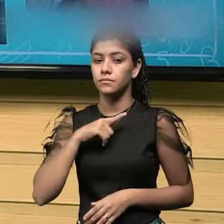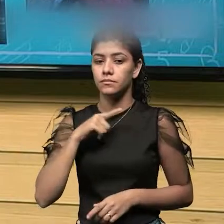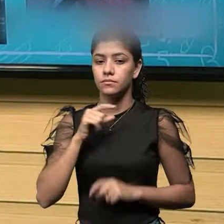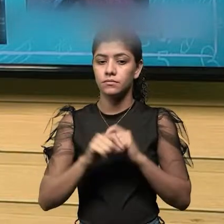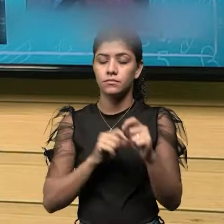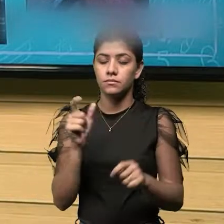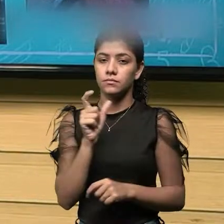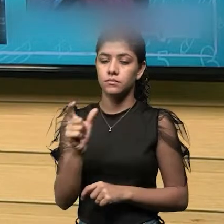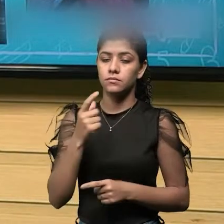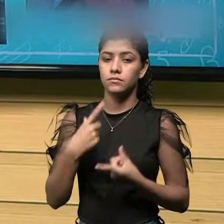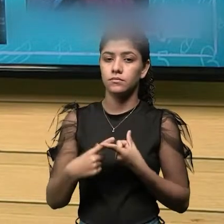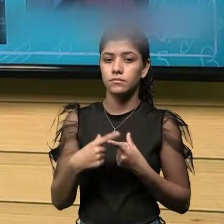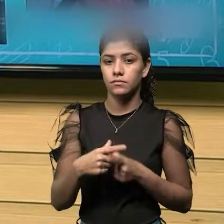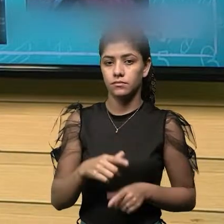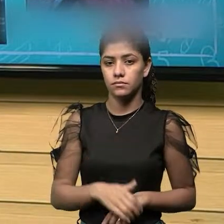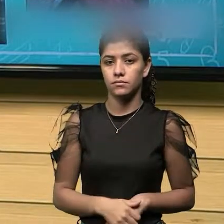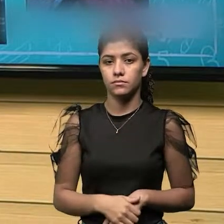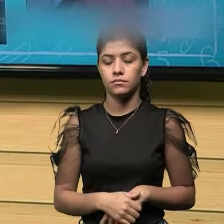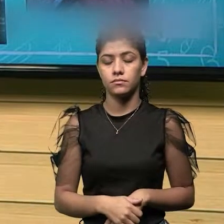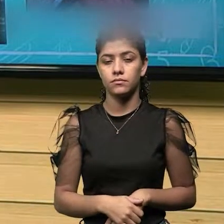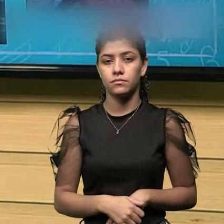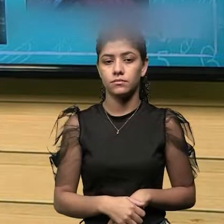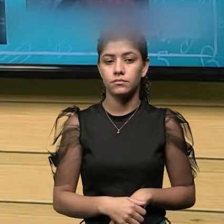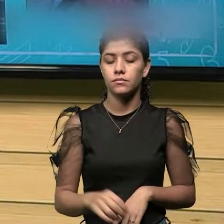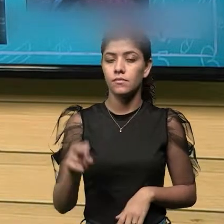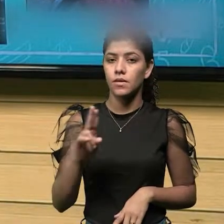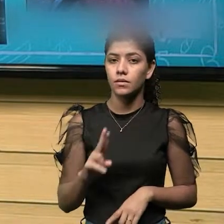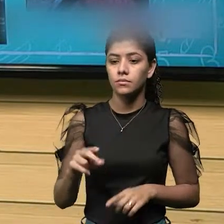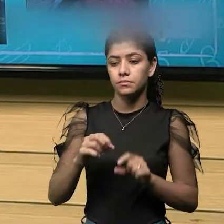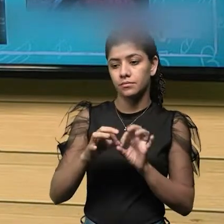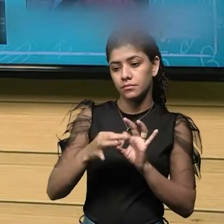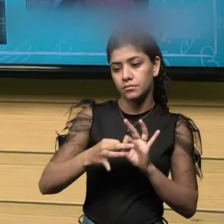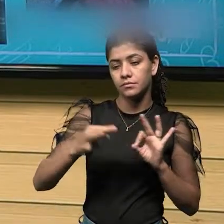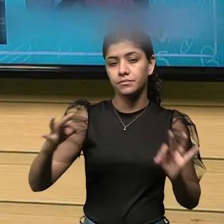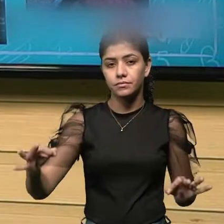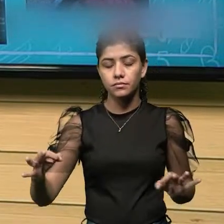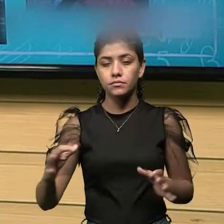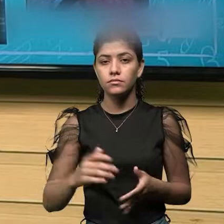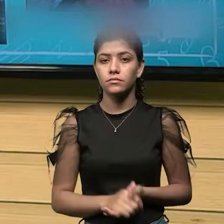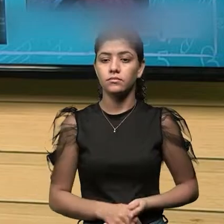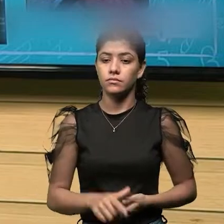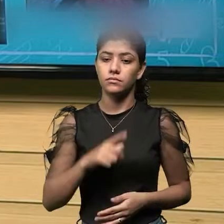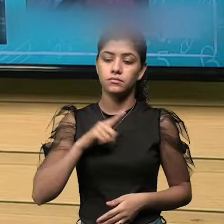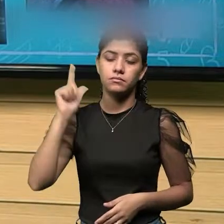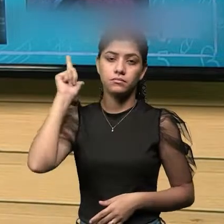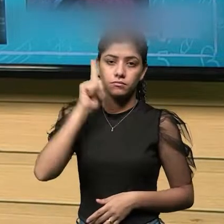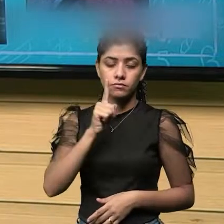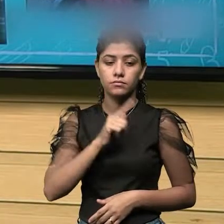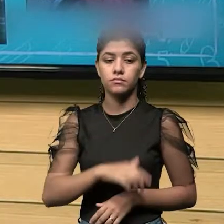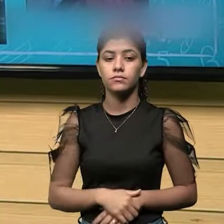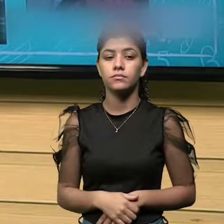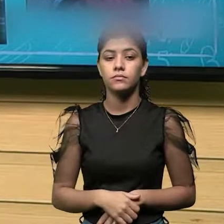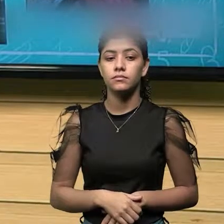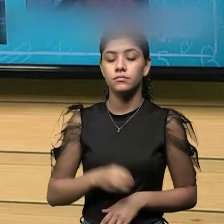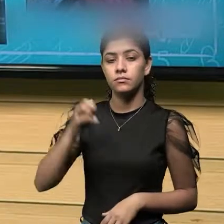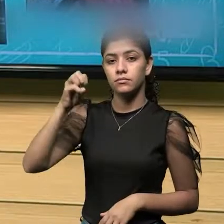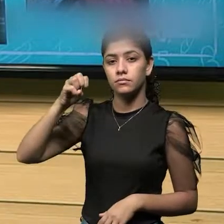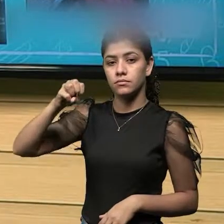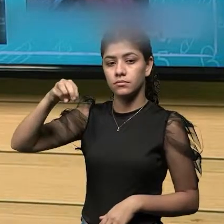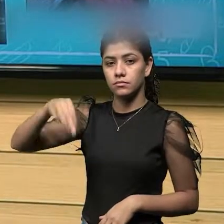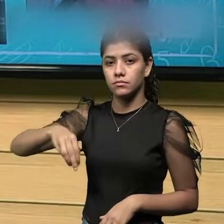nome justamente por conta da unidade de medida em que ele toma, que é justamente na casa dos